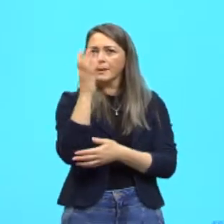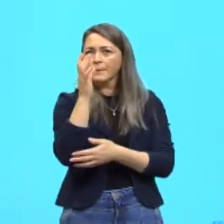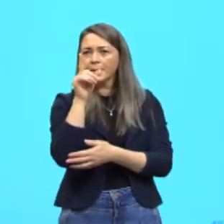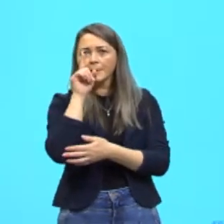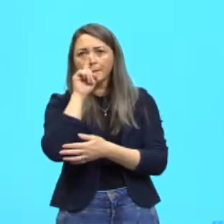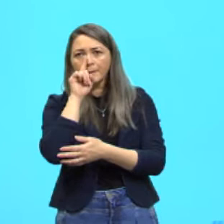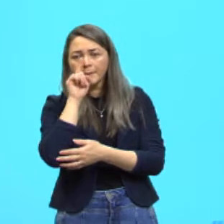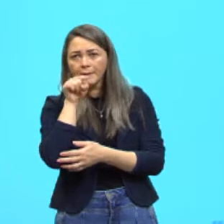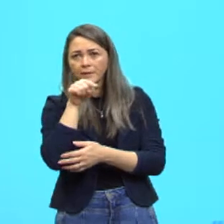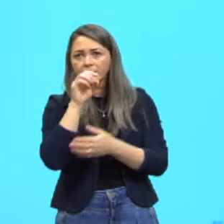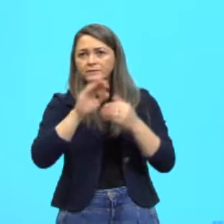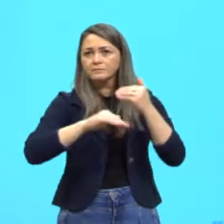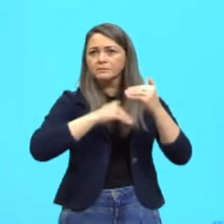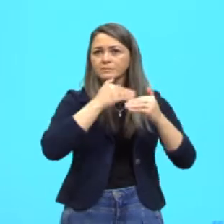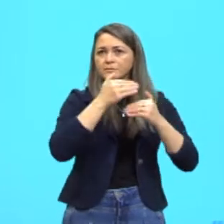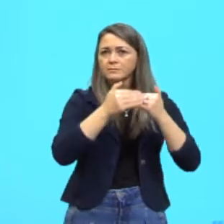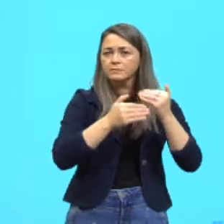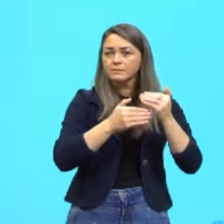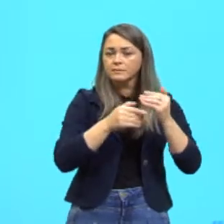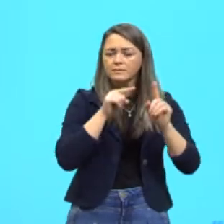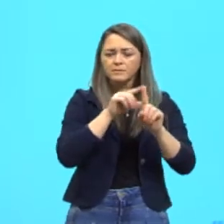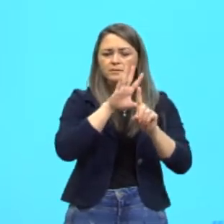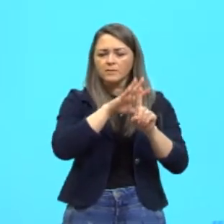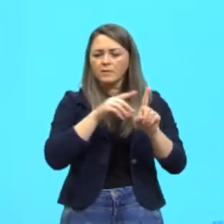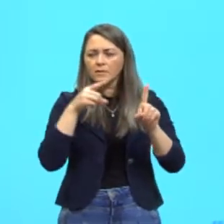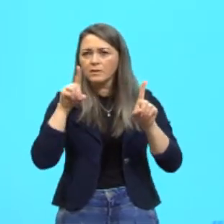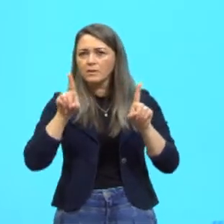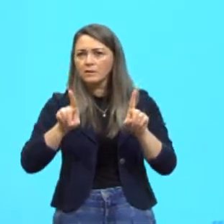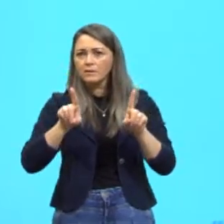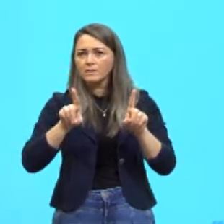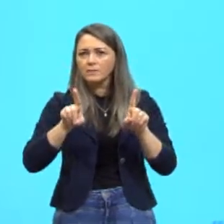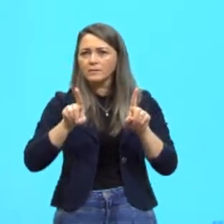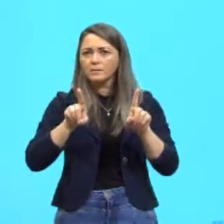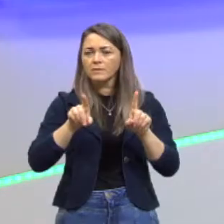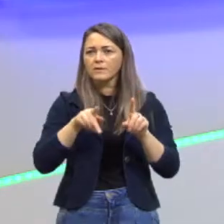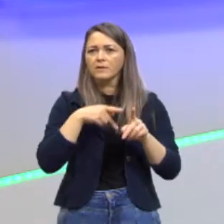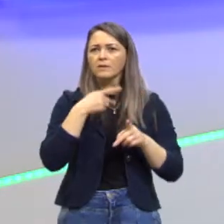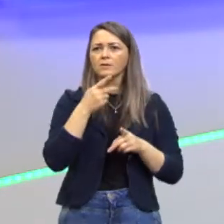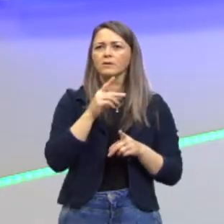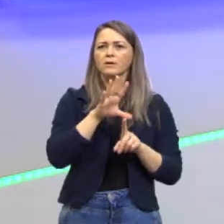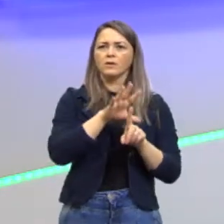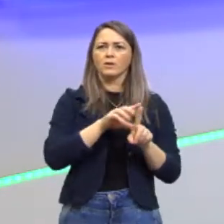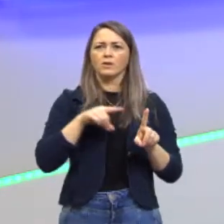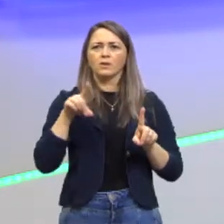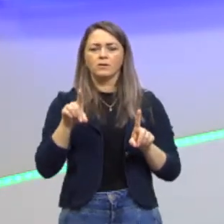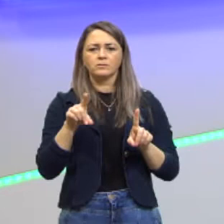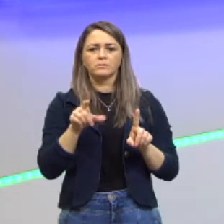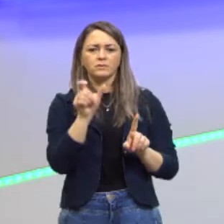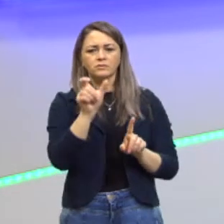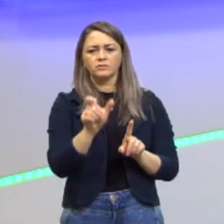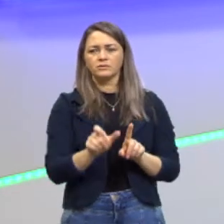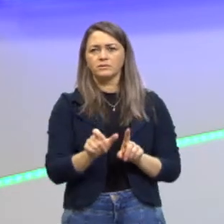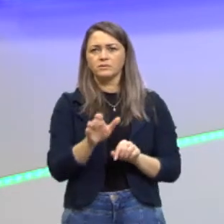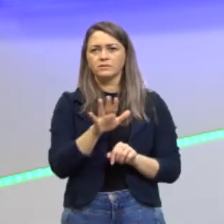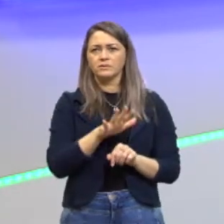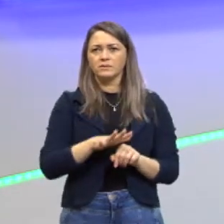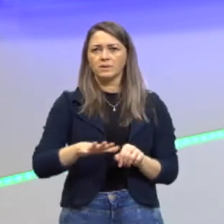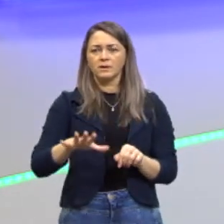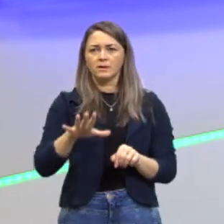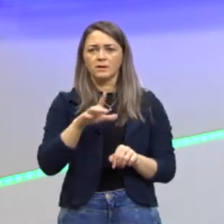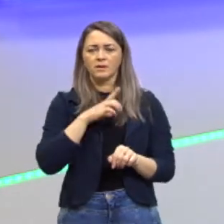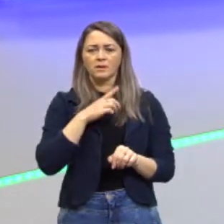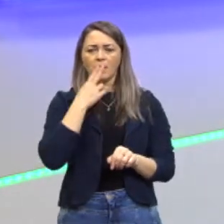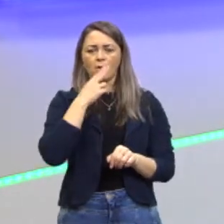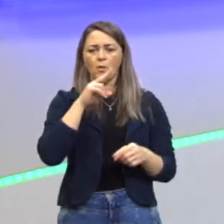Então, o que significa isso? É um clone. Então, quando nós falamos de clone, nós falamos de indivíduos que possuem o